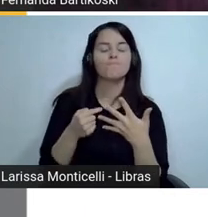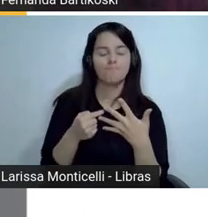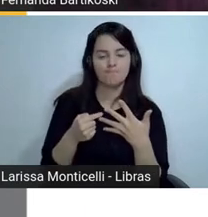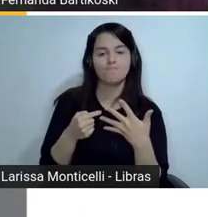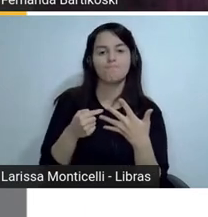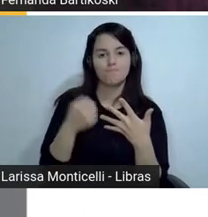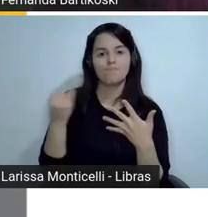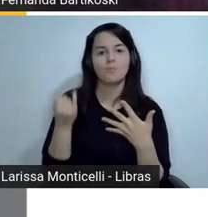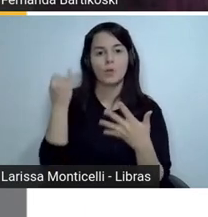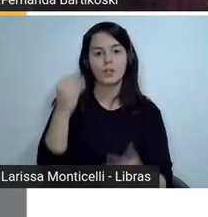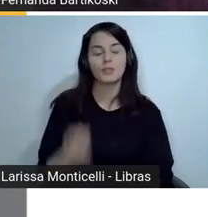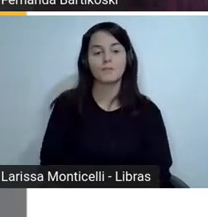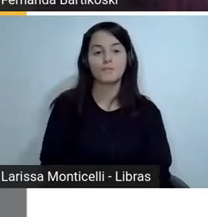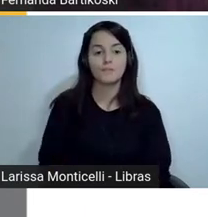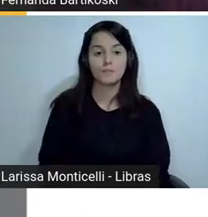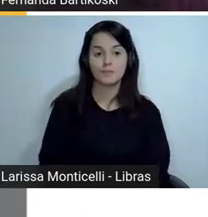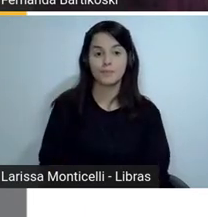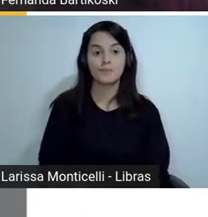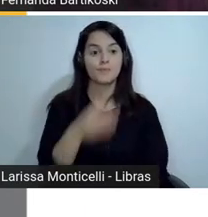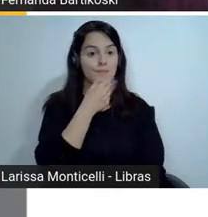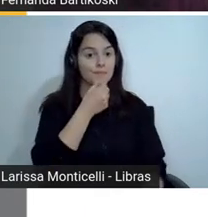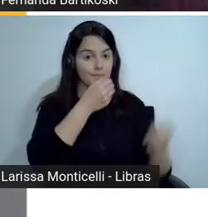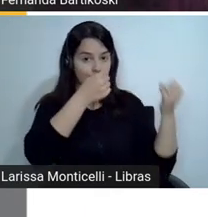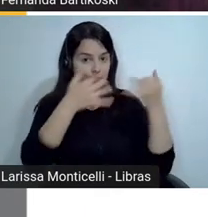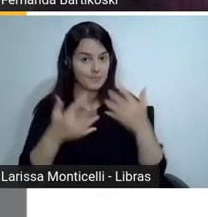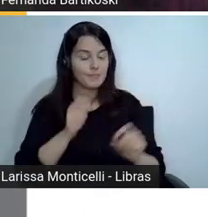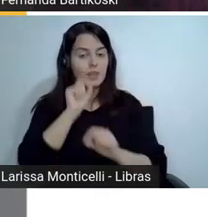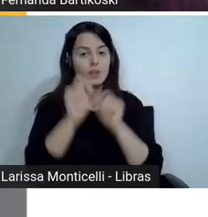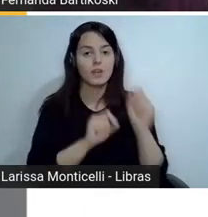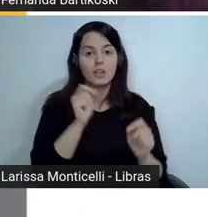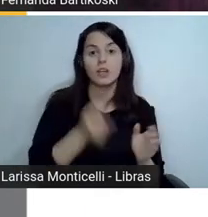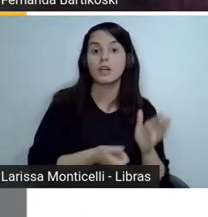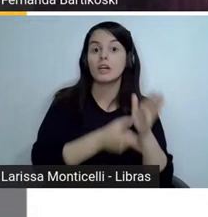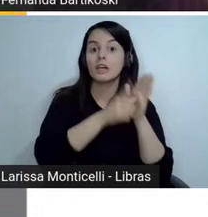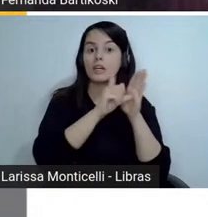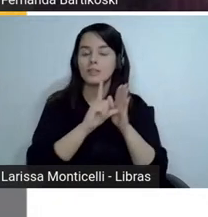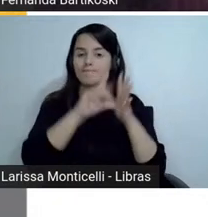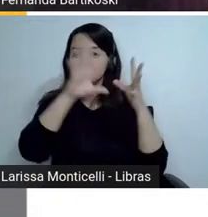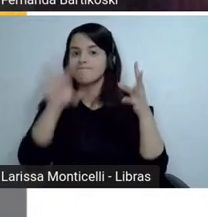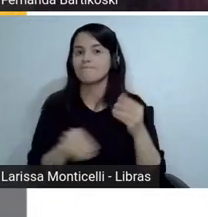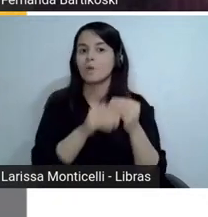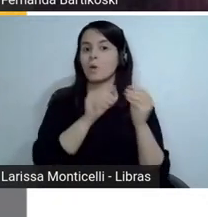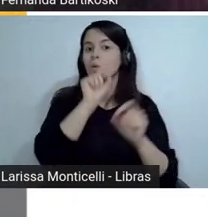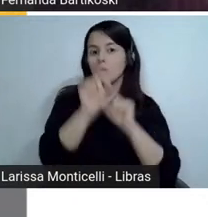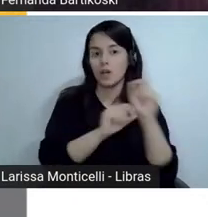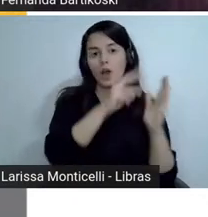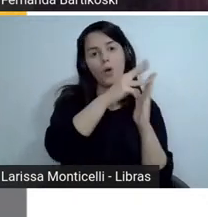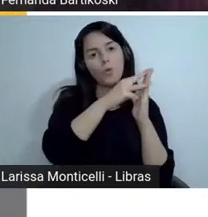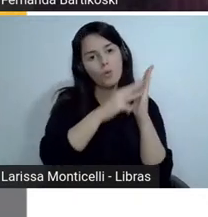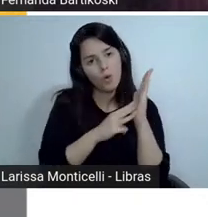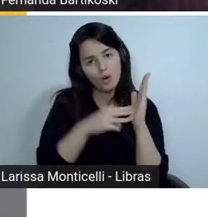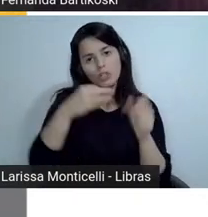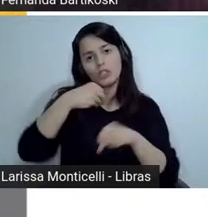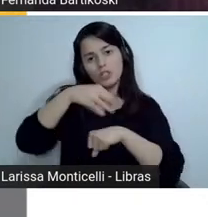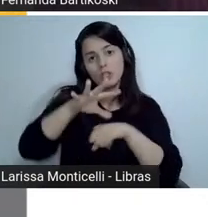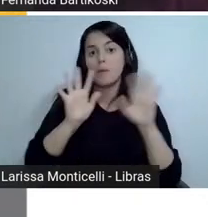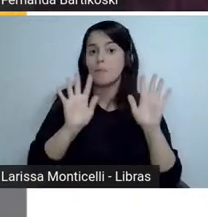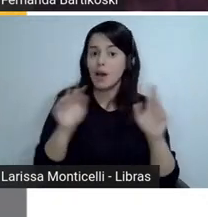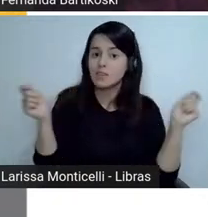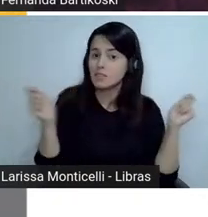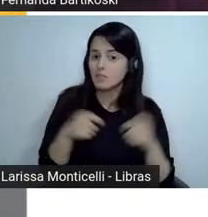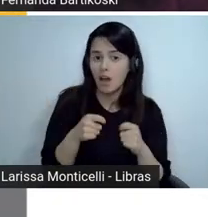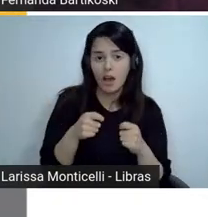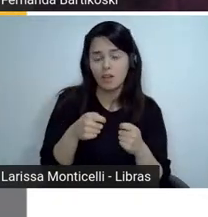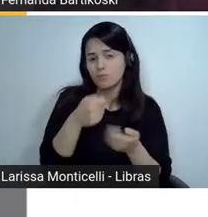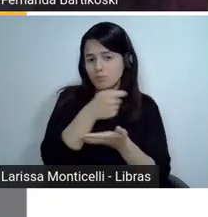Fernanda antes de passar eu só ia adicionar que a gente fez essa sugestão com o Word mas pode fazer a mão recorta ali